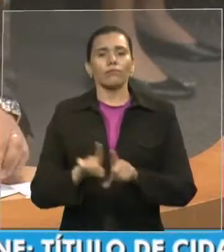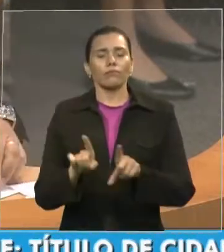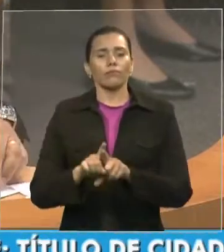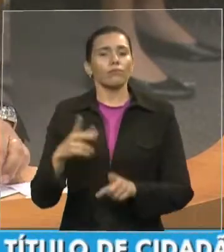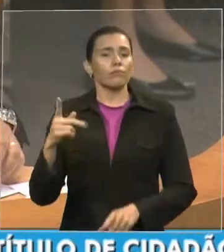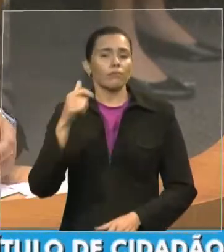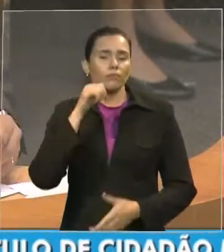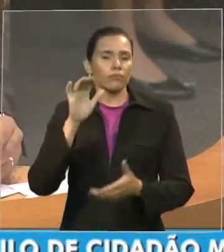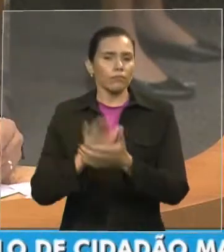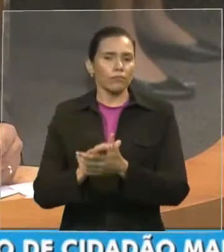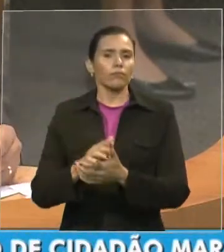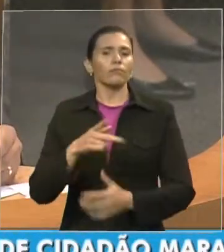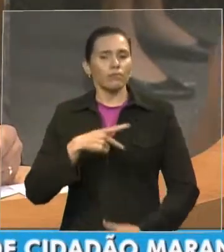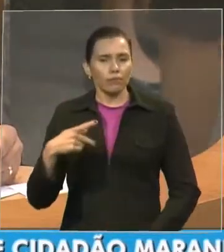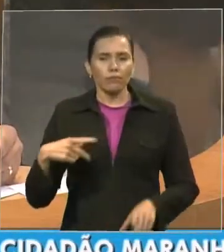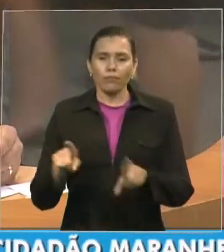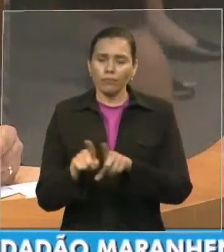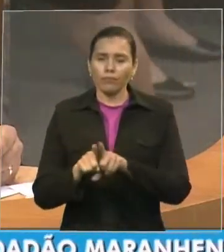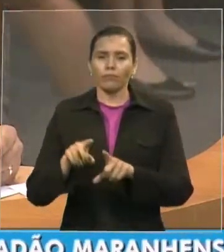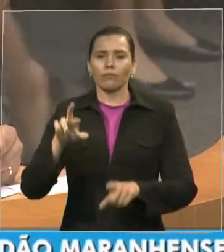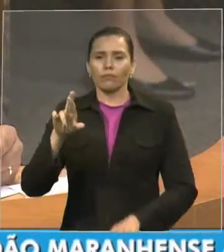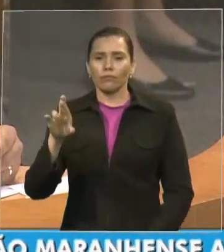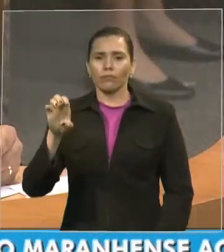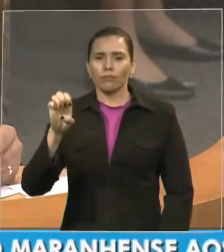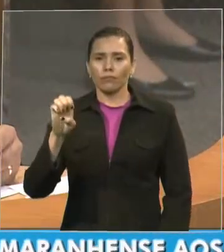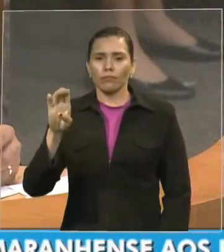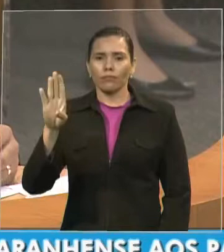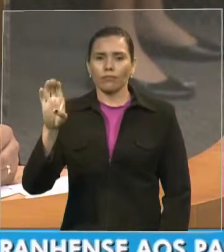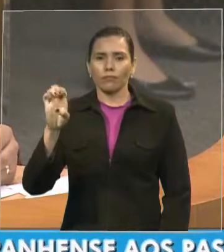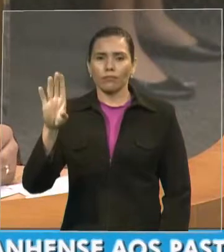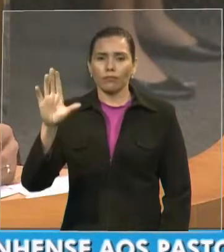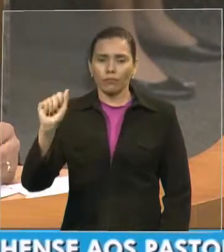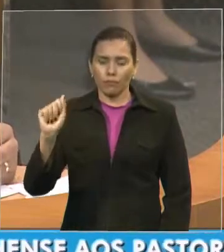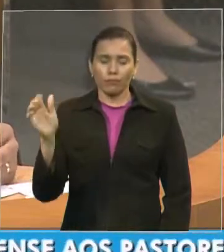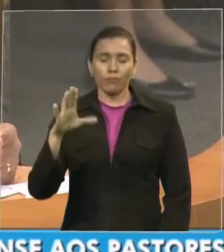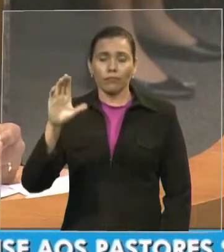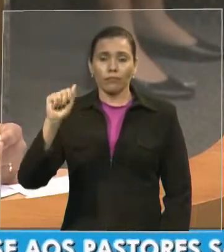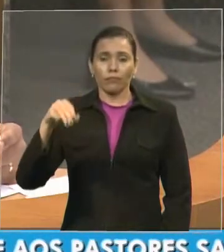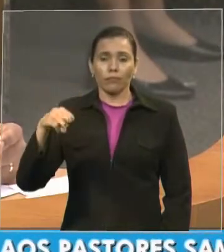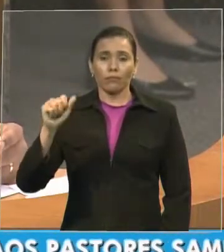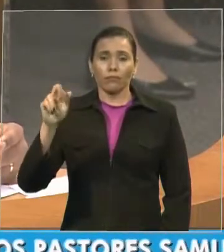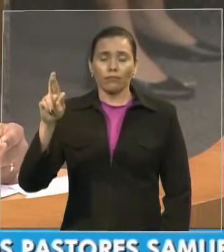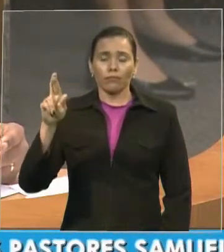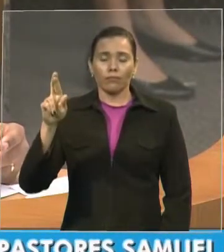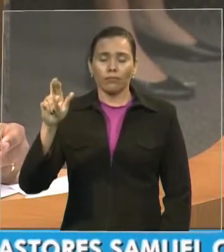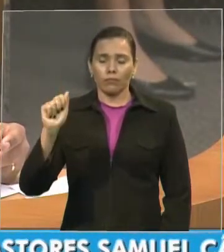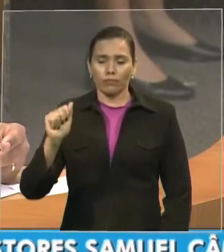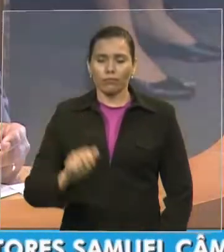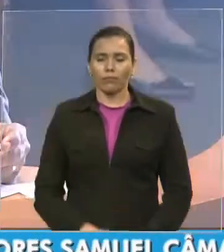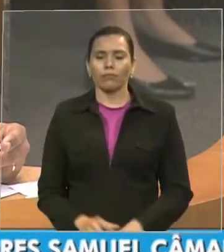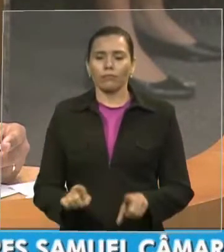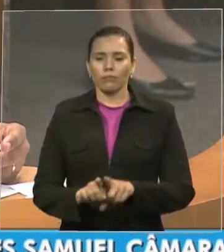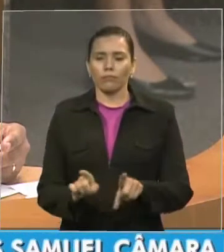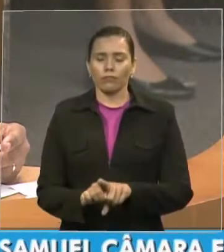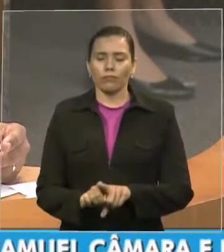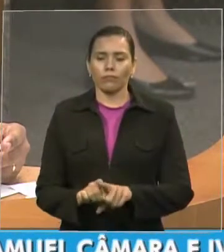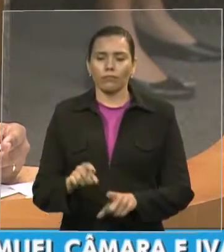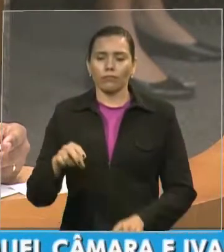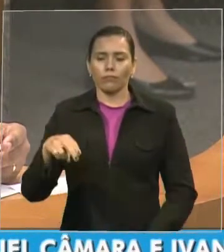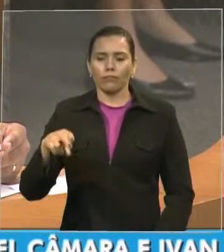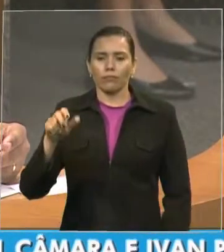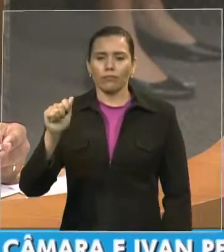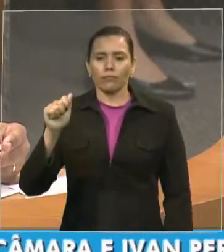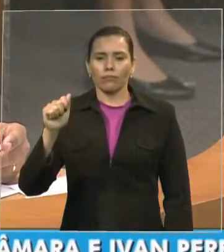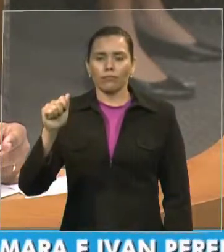Ao senhor Nan Souza, presidente da Fundação